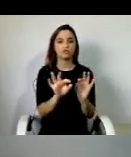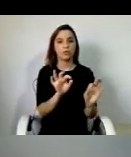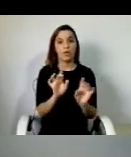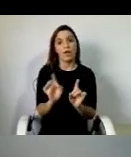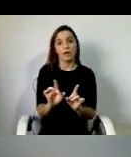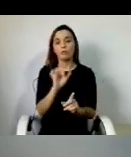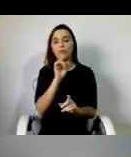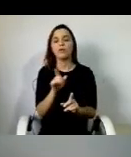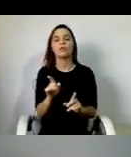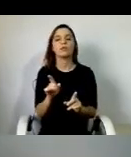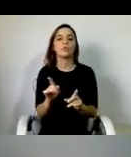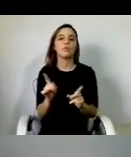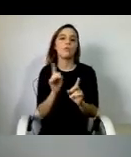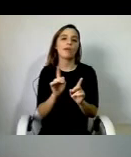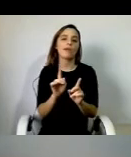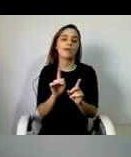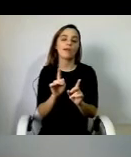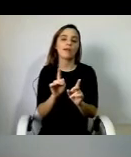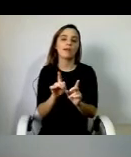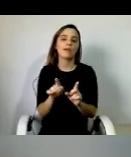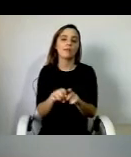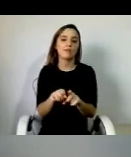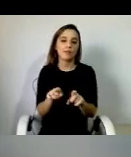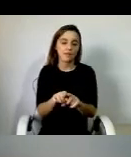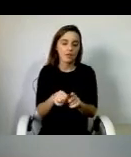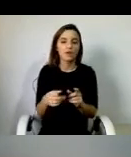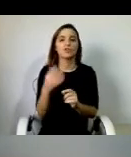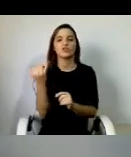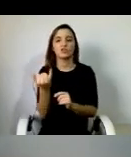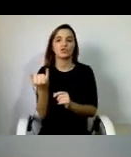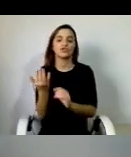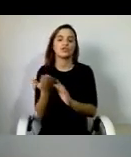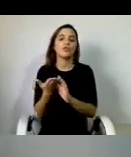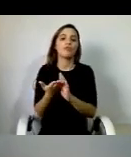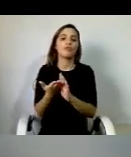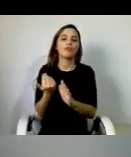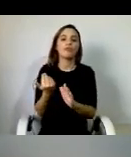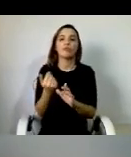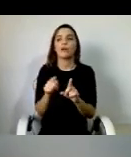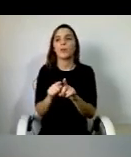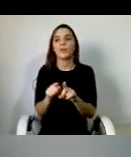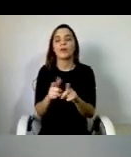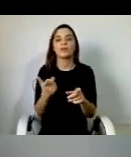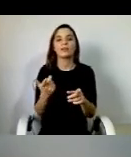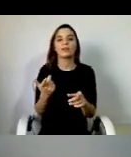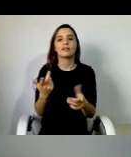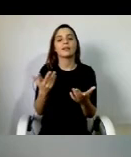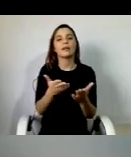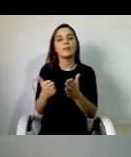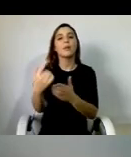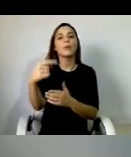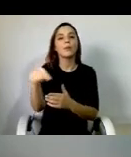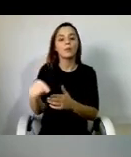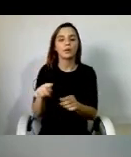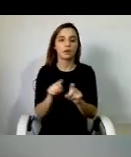desinstitucionalização, desculpem, como o único caminho, que é evitar situações de